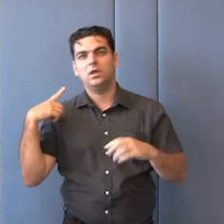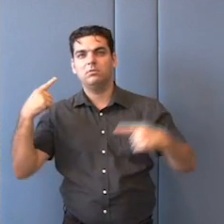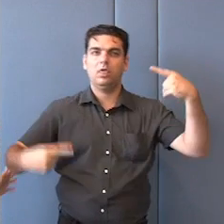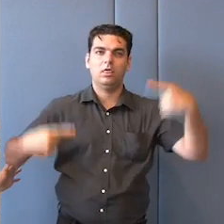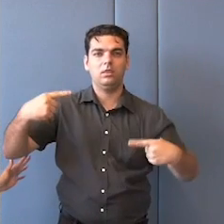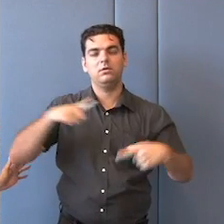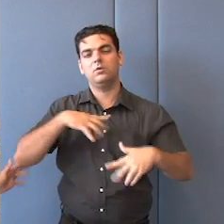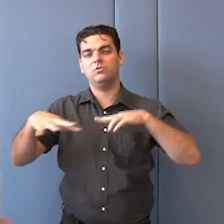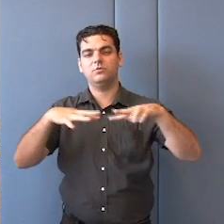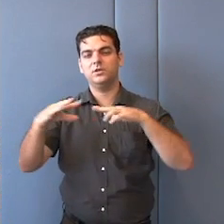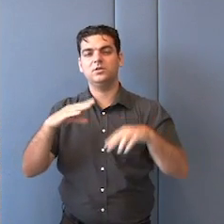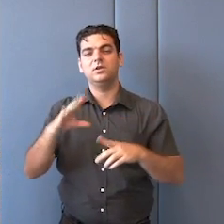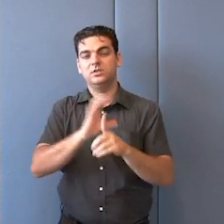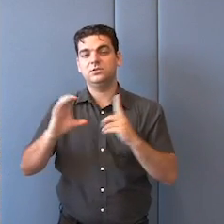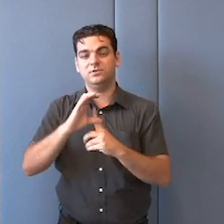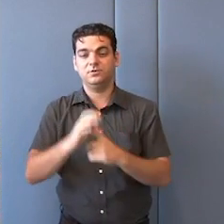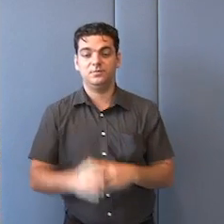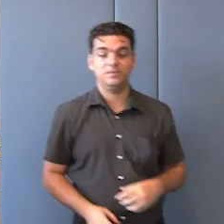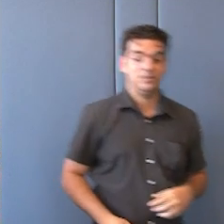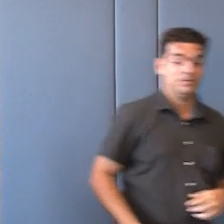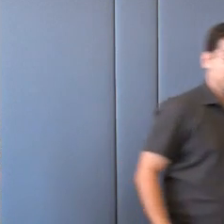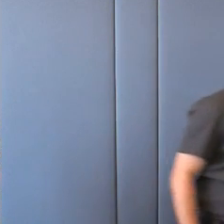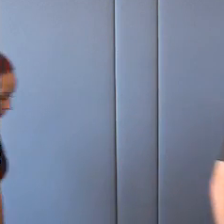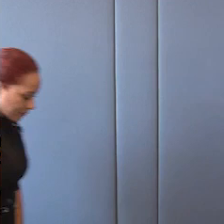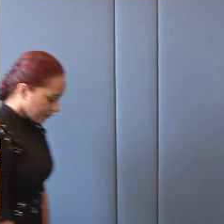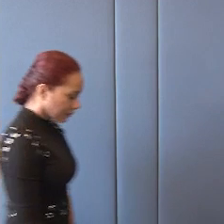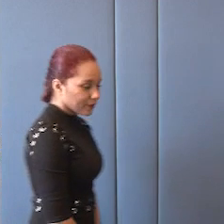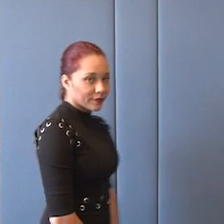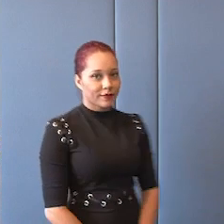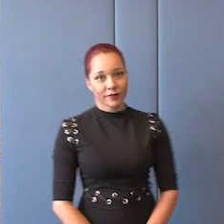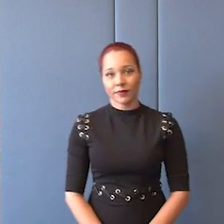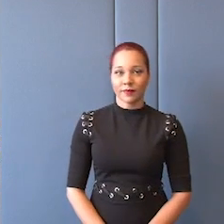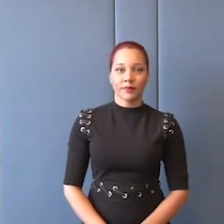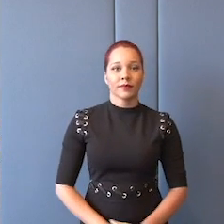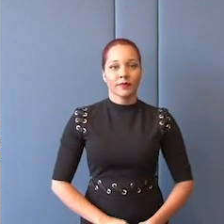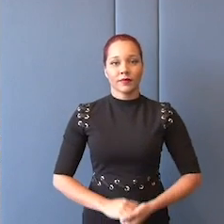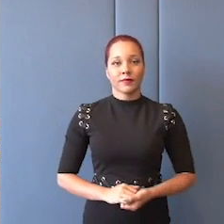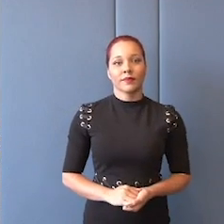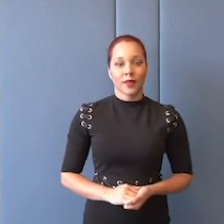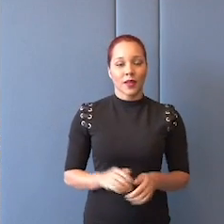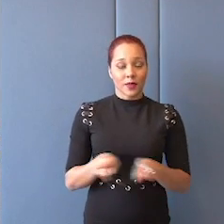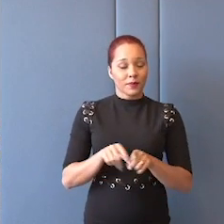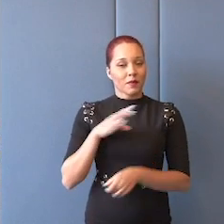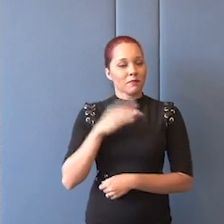movimento seguramente antissistema, que se furta a esses rótulos. E eu estava pensando uma coisa.